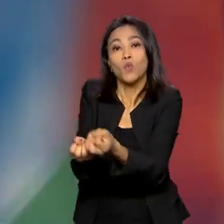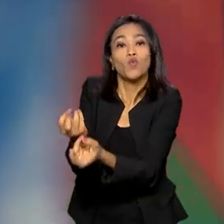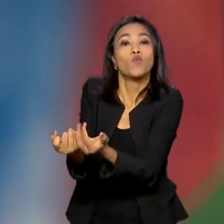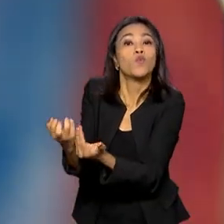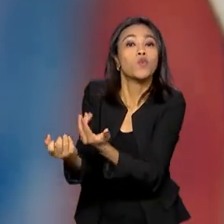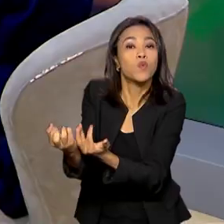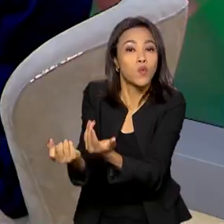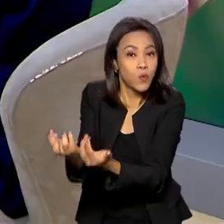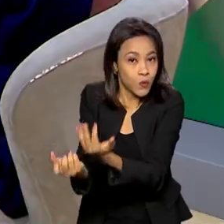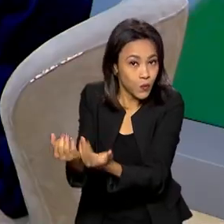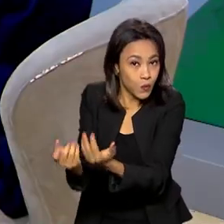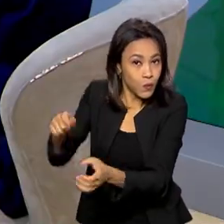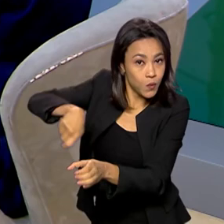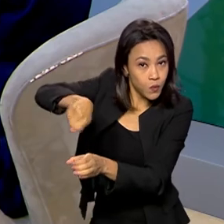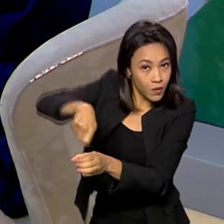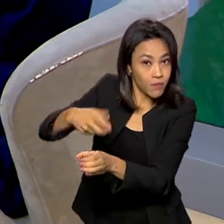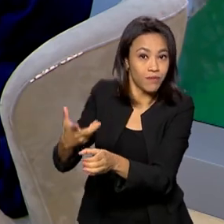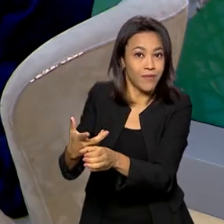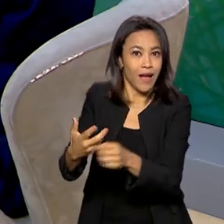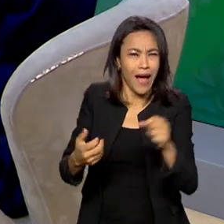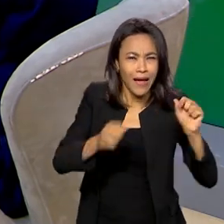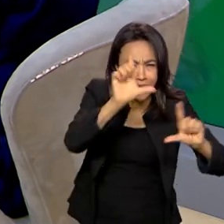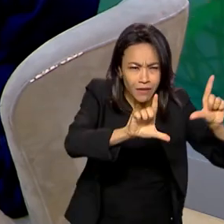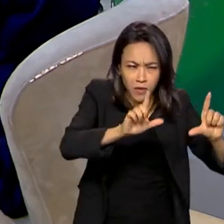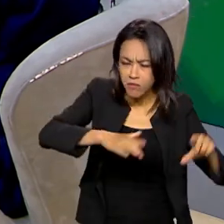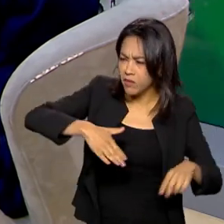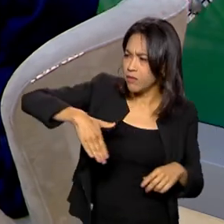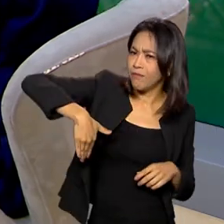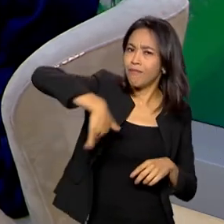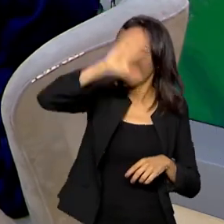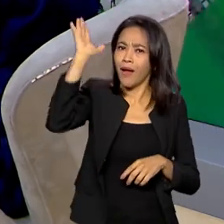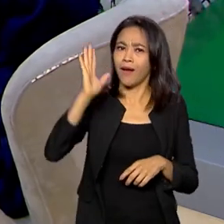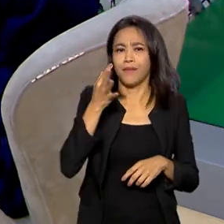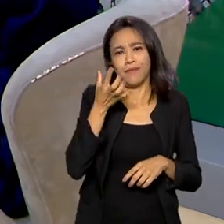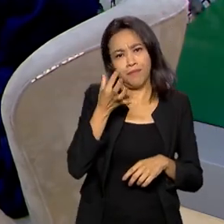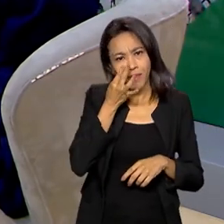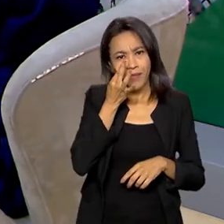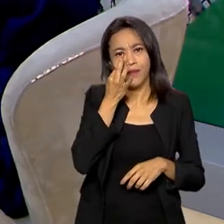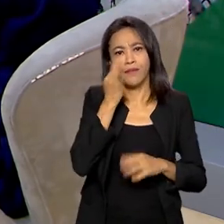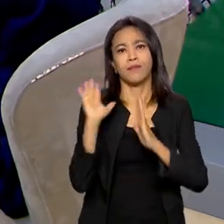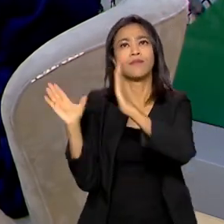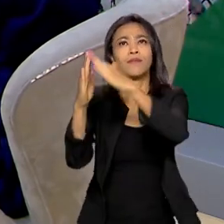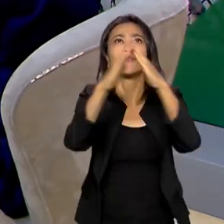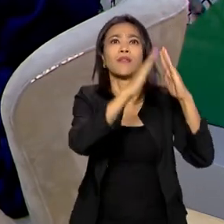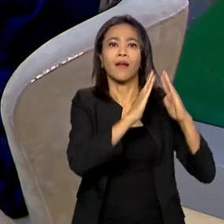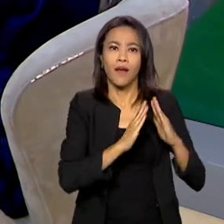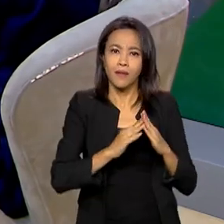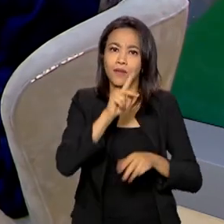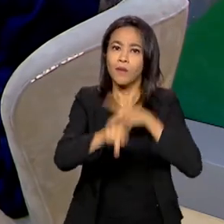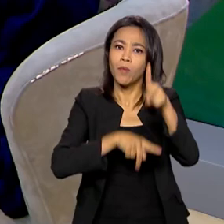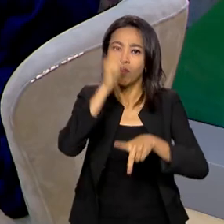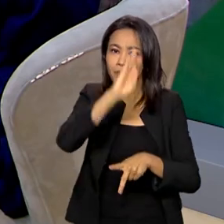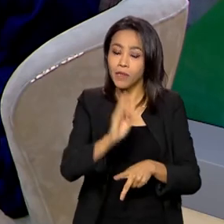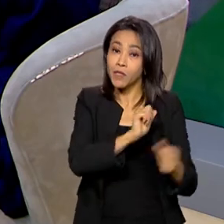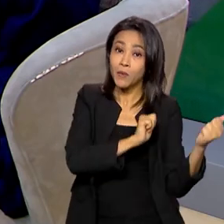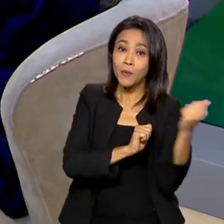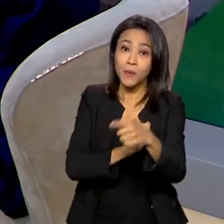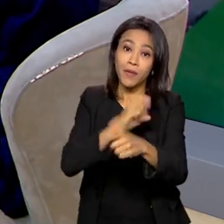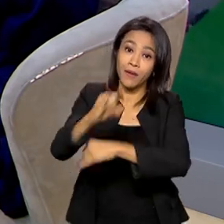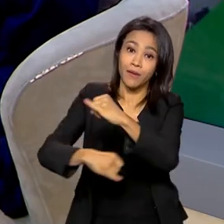a televisão está mais na casa dos brasileiros do que a própria internet.